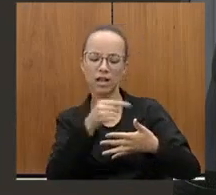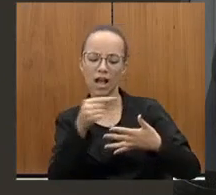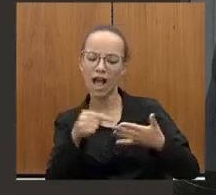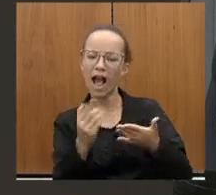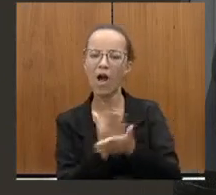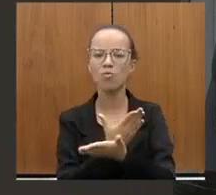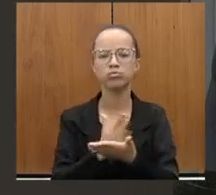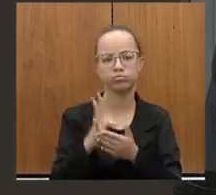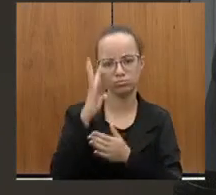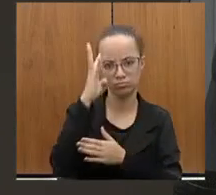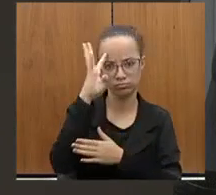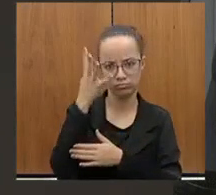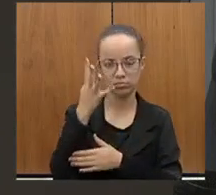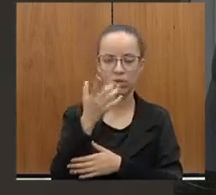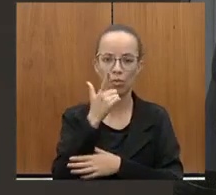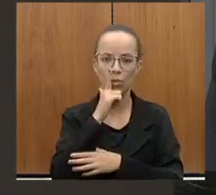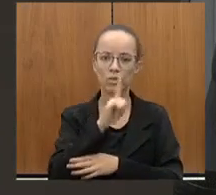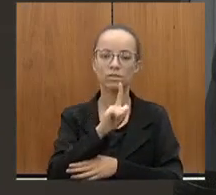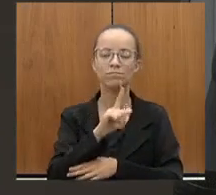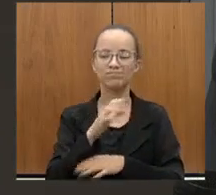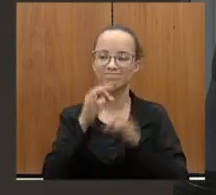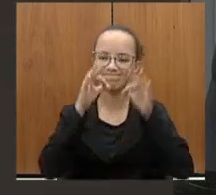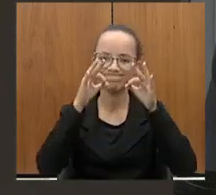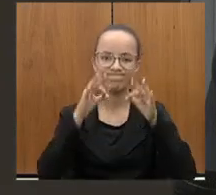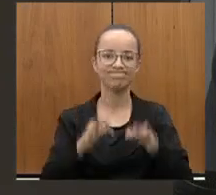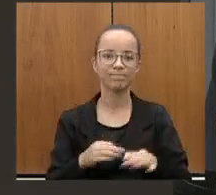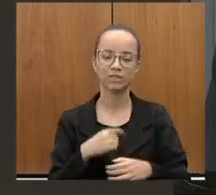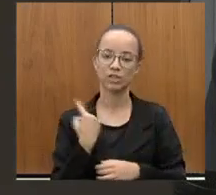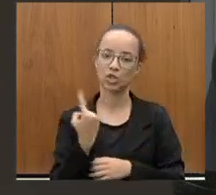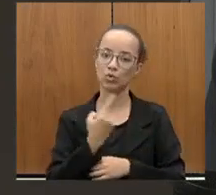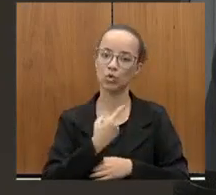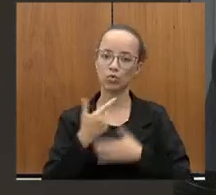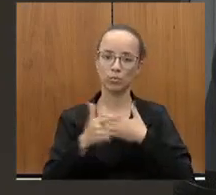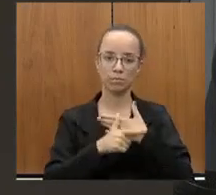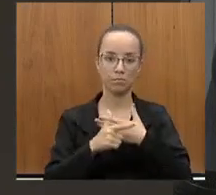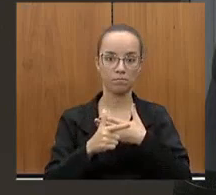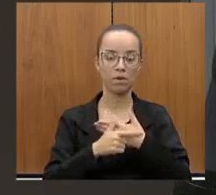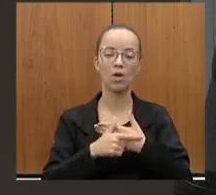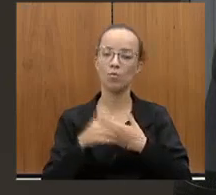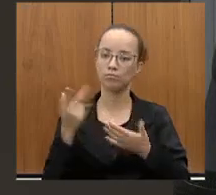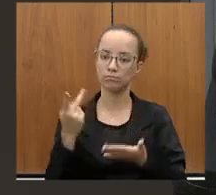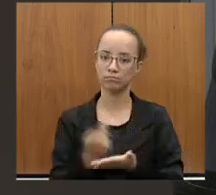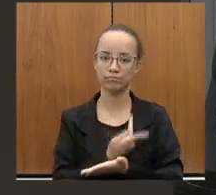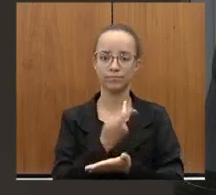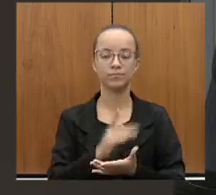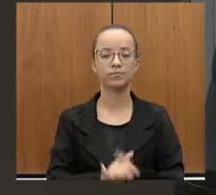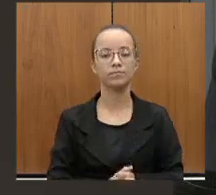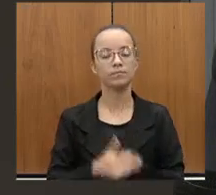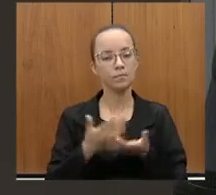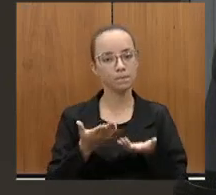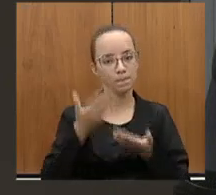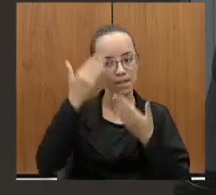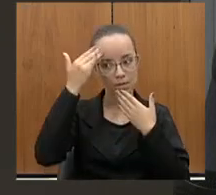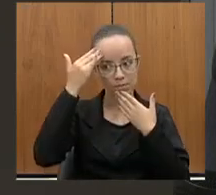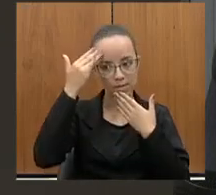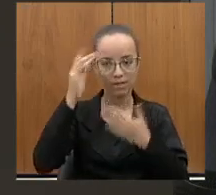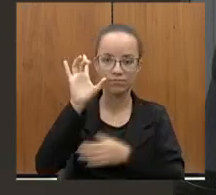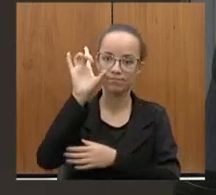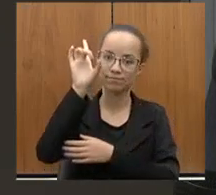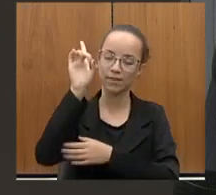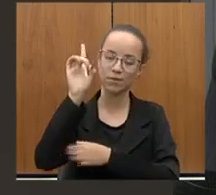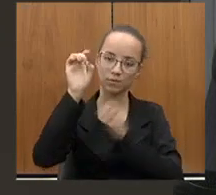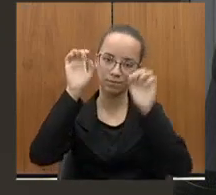nós termos ali a convicção de que a nossa parte, ela foi feita. então, muito obrigado, que Deus